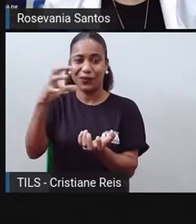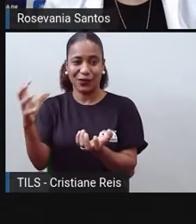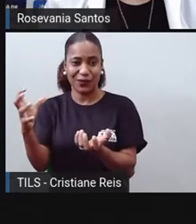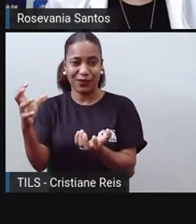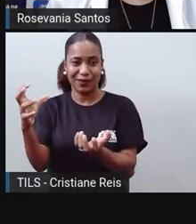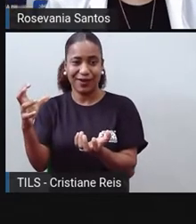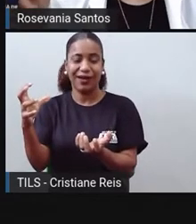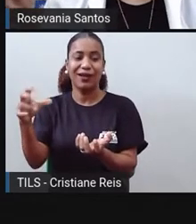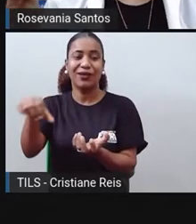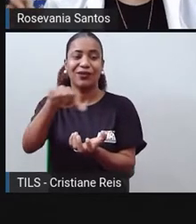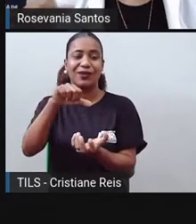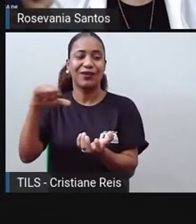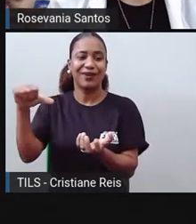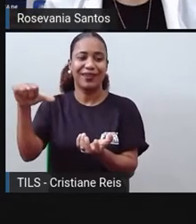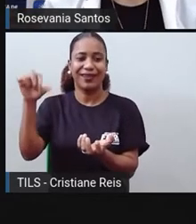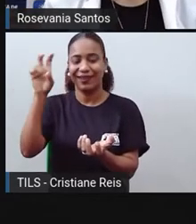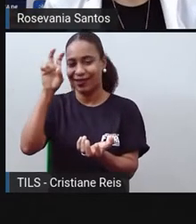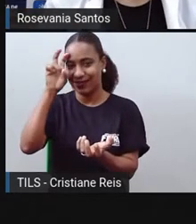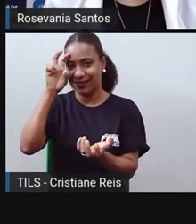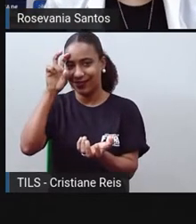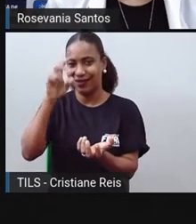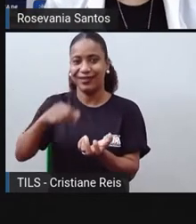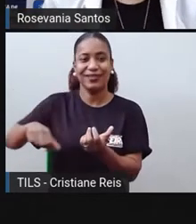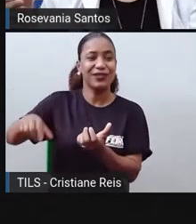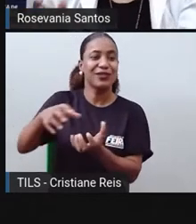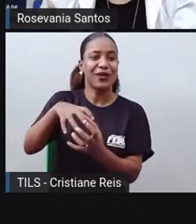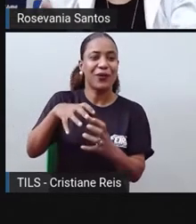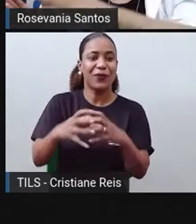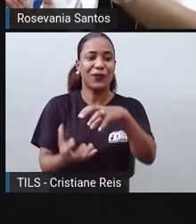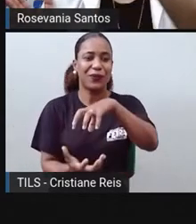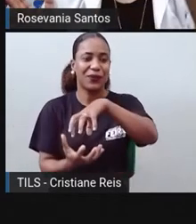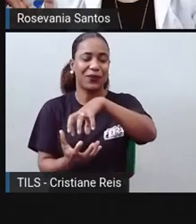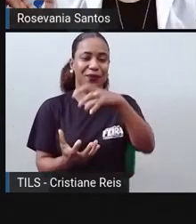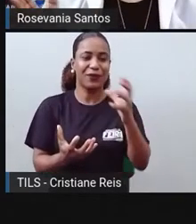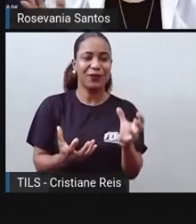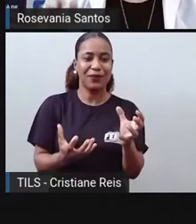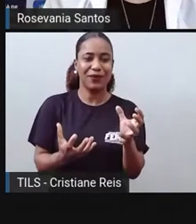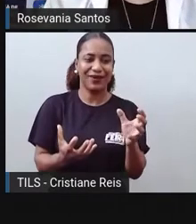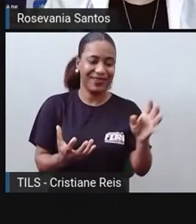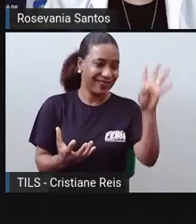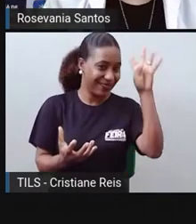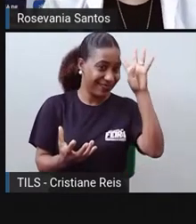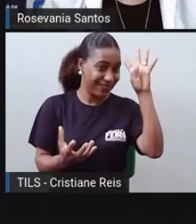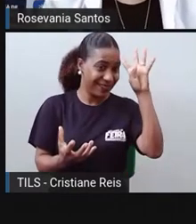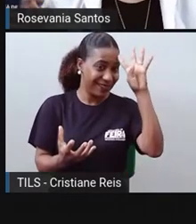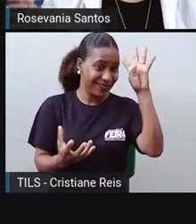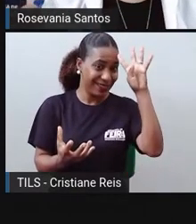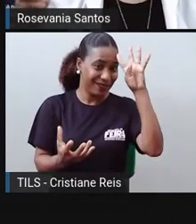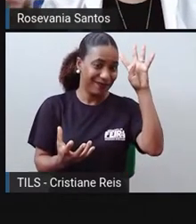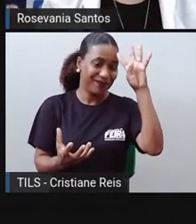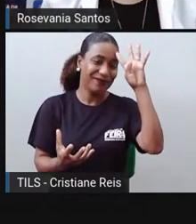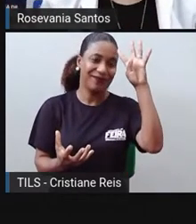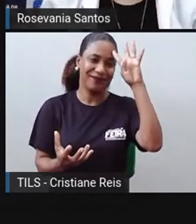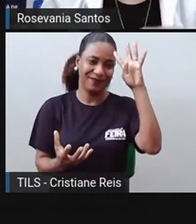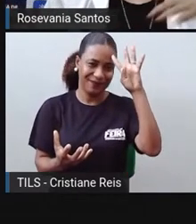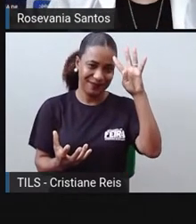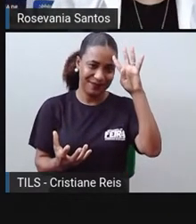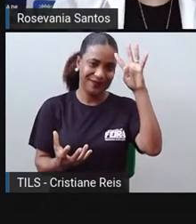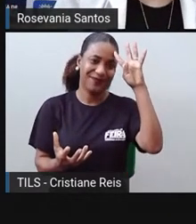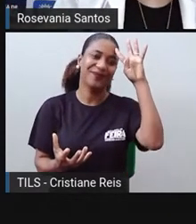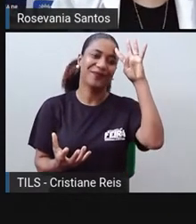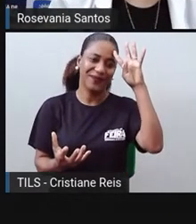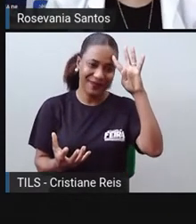uma quinta-feira, porque lá vai ser quarta-feira ainda. Aí se eu passo a linha neste sentido, aí eu saio de quarta